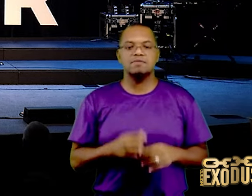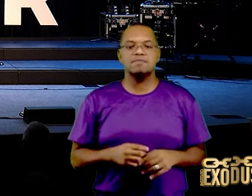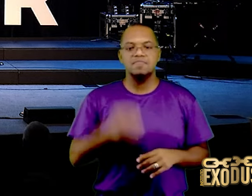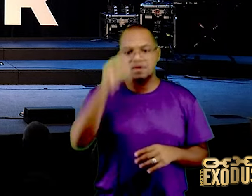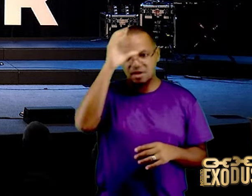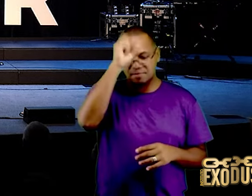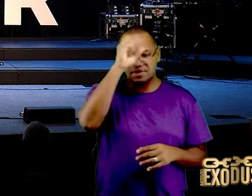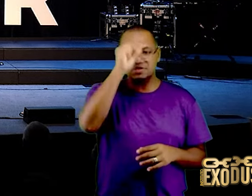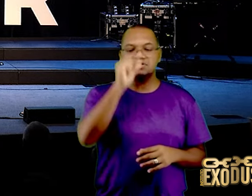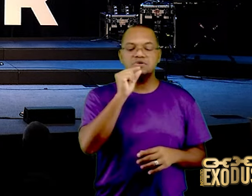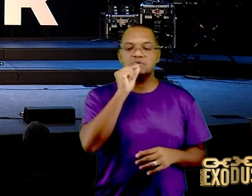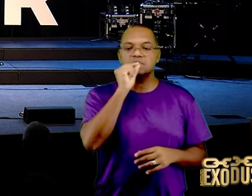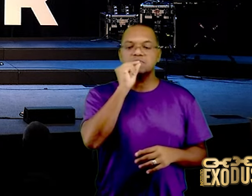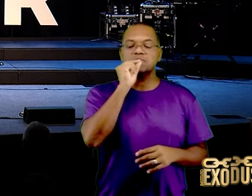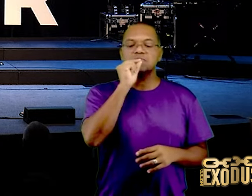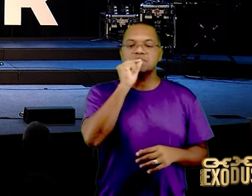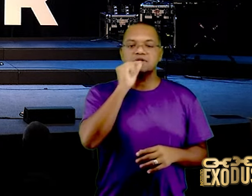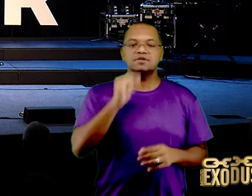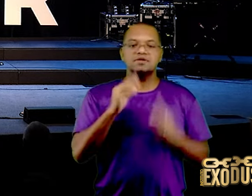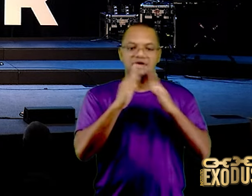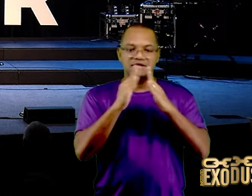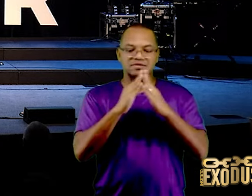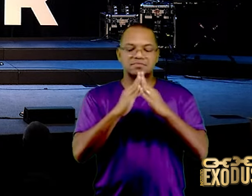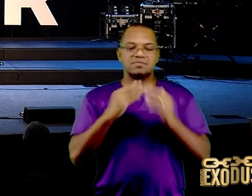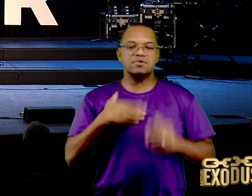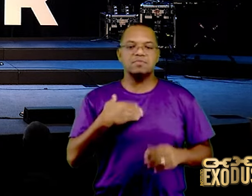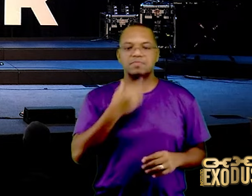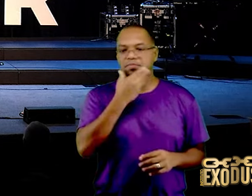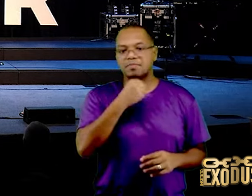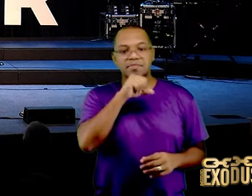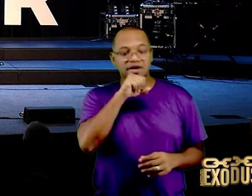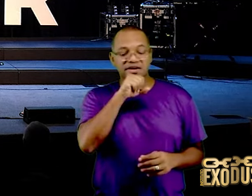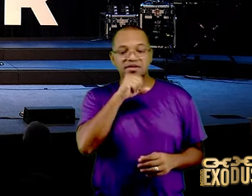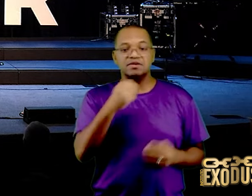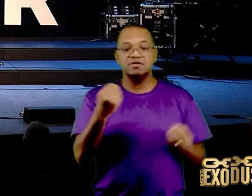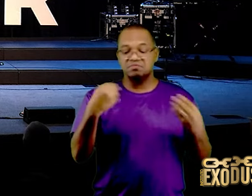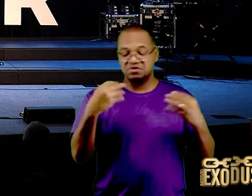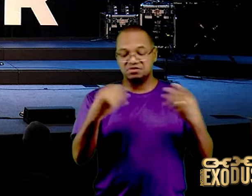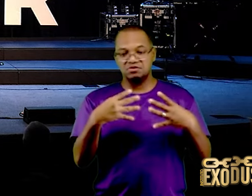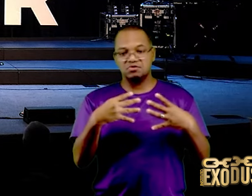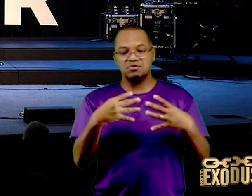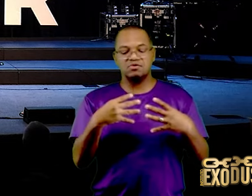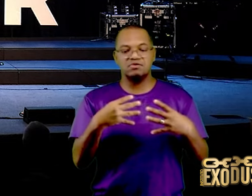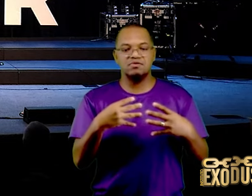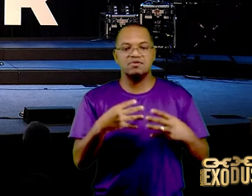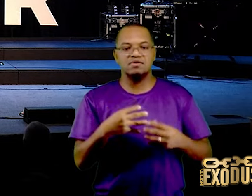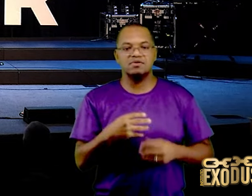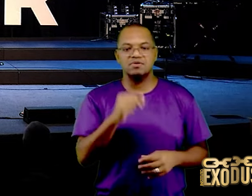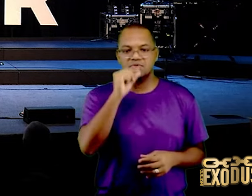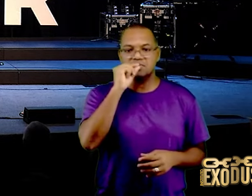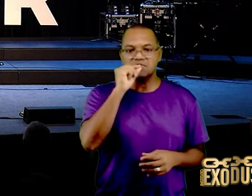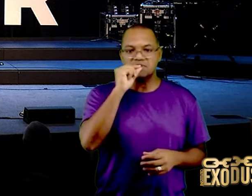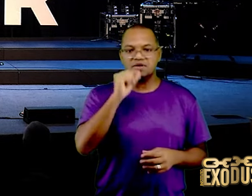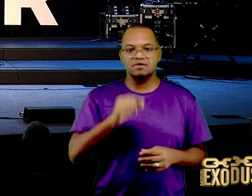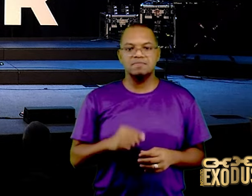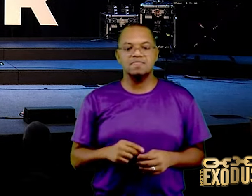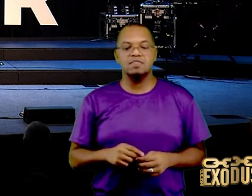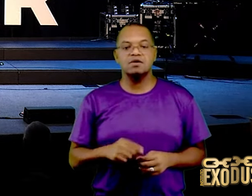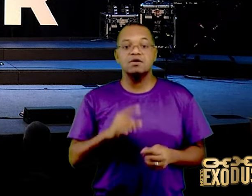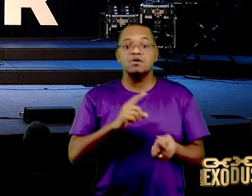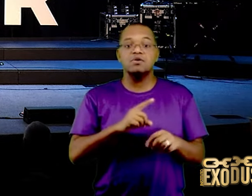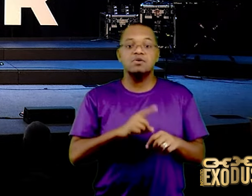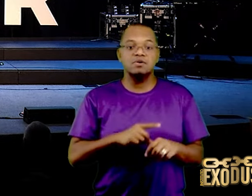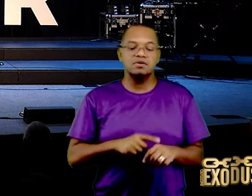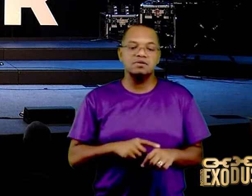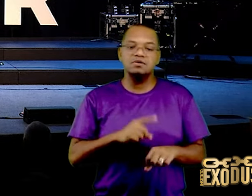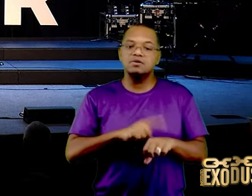papai me ensinou a fumar, eu já falei para vocês, quando eu vi aqui, que viciado não entra no reino de céu,